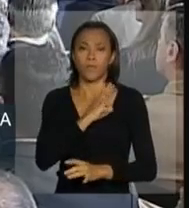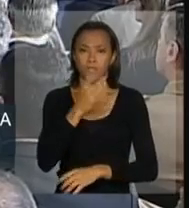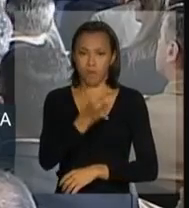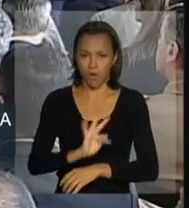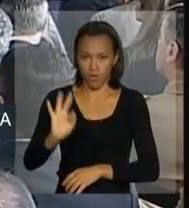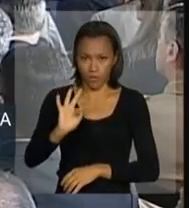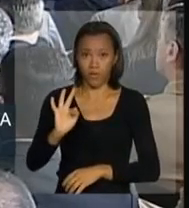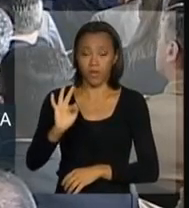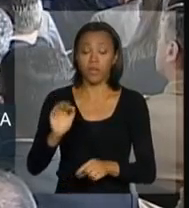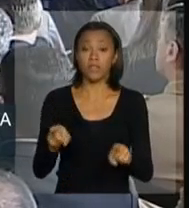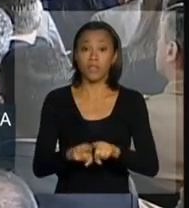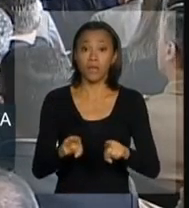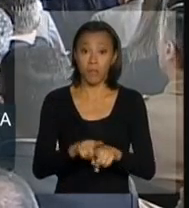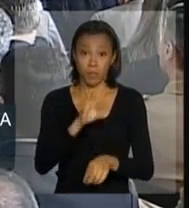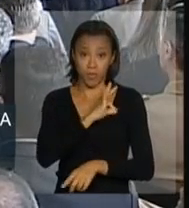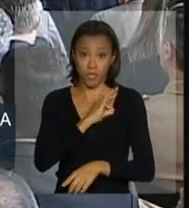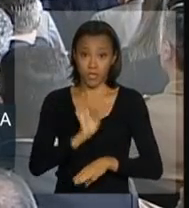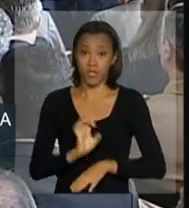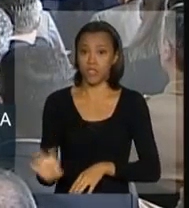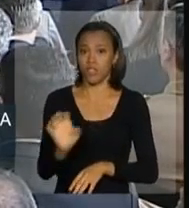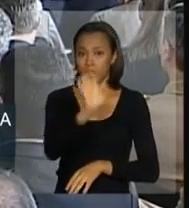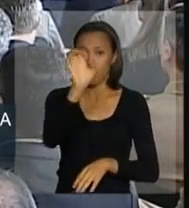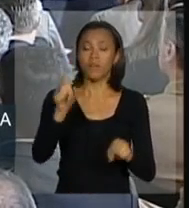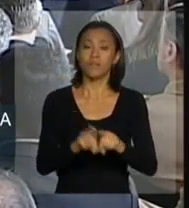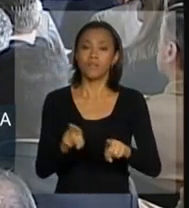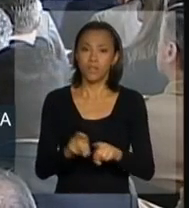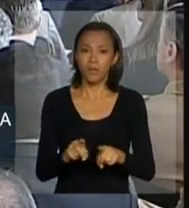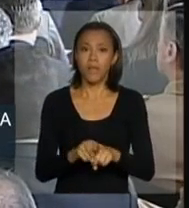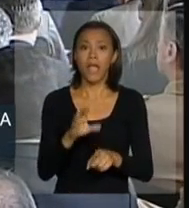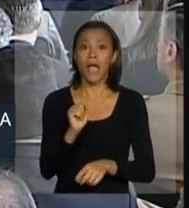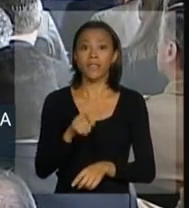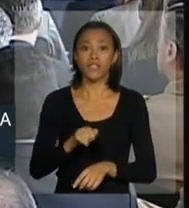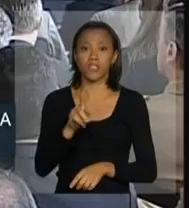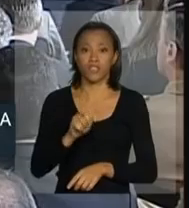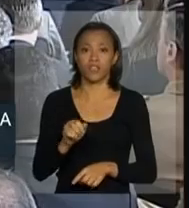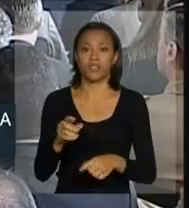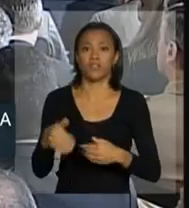Rodoviária Federal, Polícias Estaduais e Agências de Trânsito.